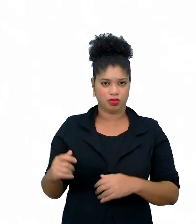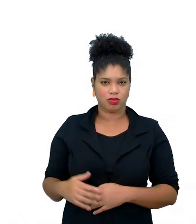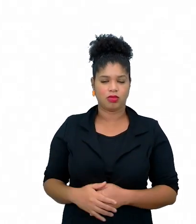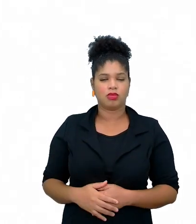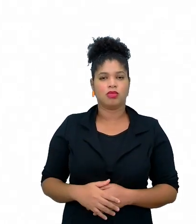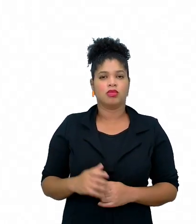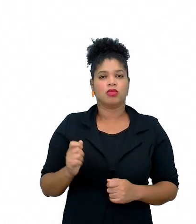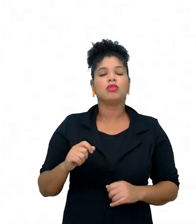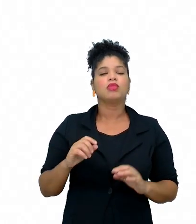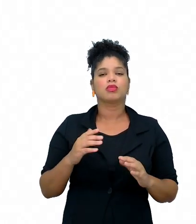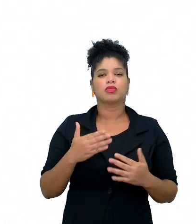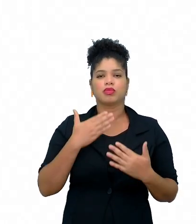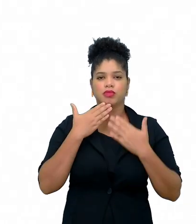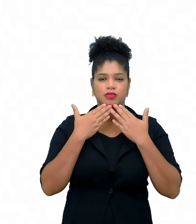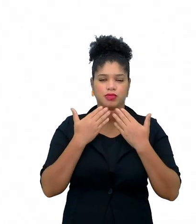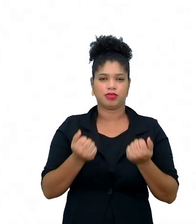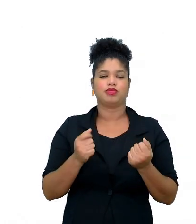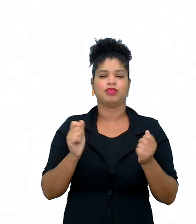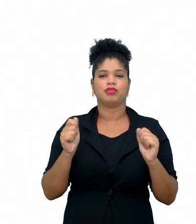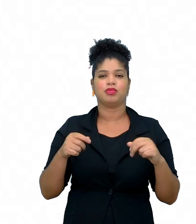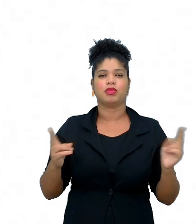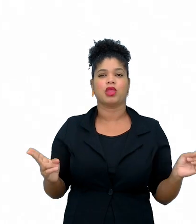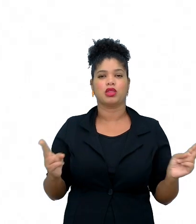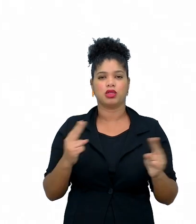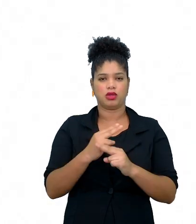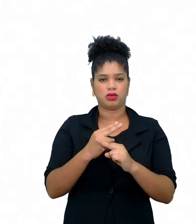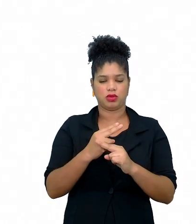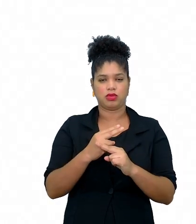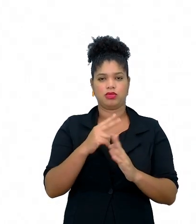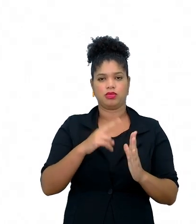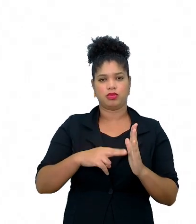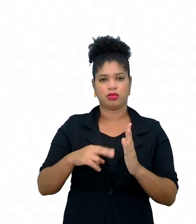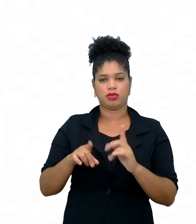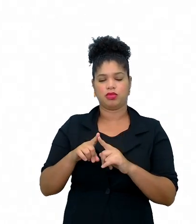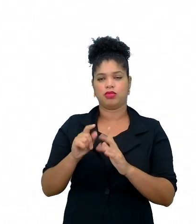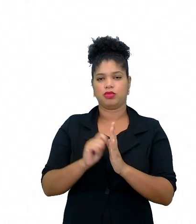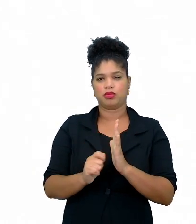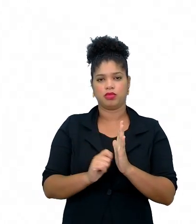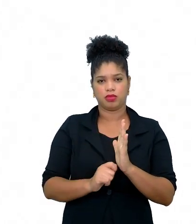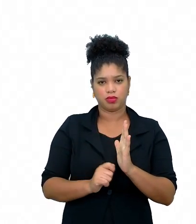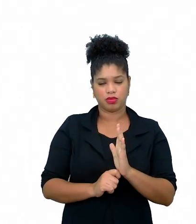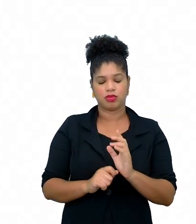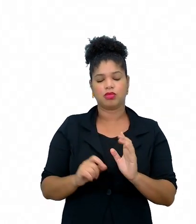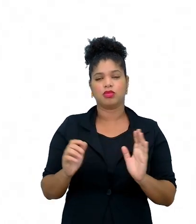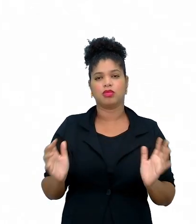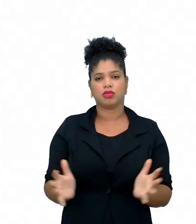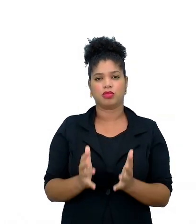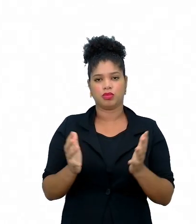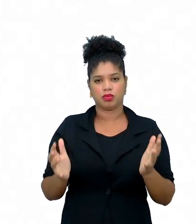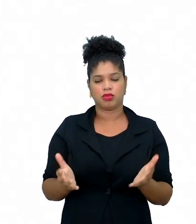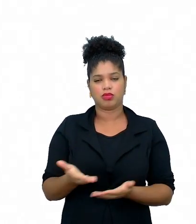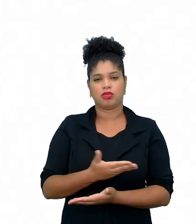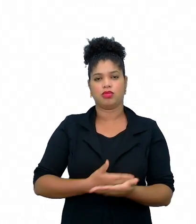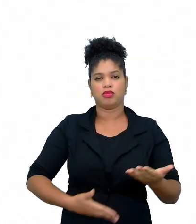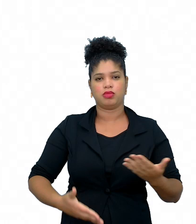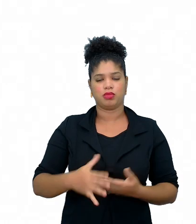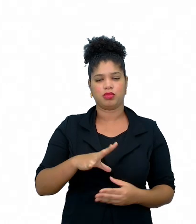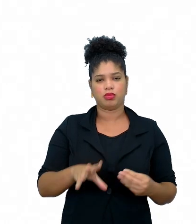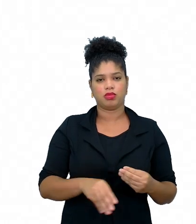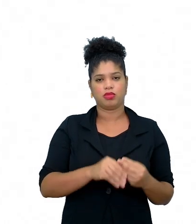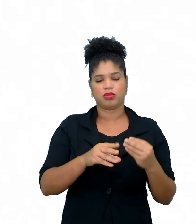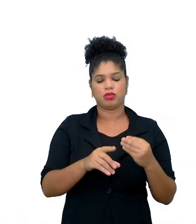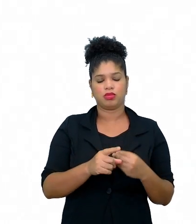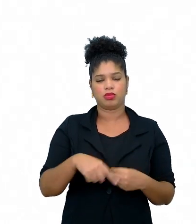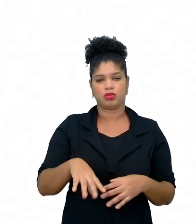permitem fortalecer a transversalidade da leitura e da escrita, sempre promovendo a interação e integração entre